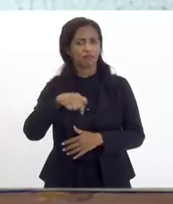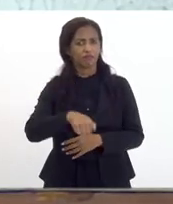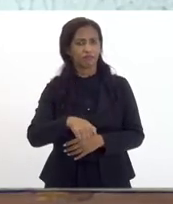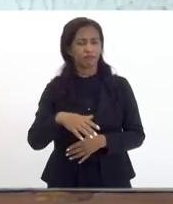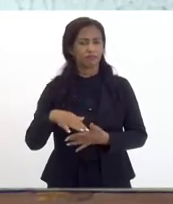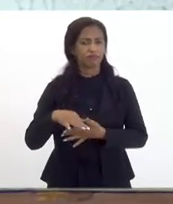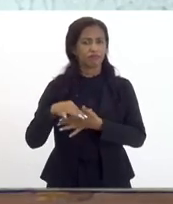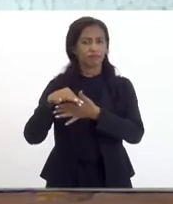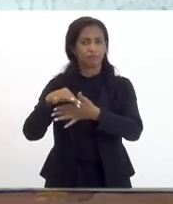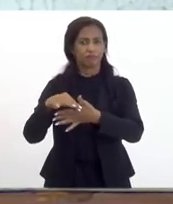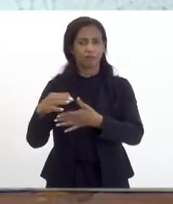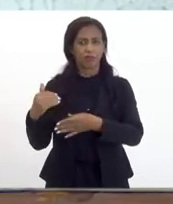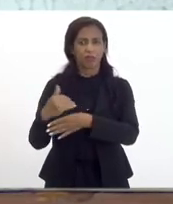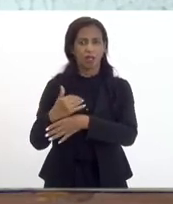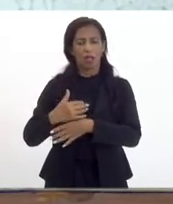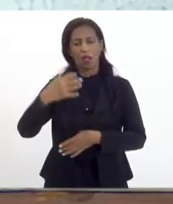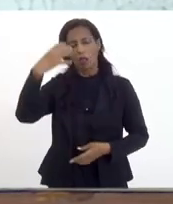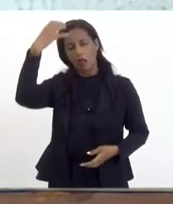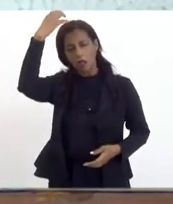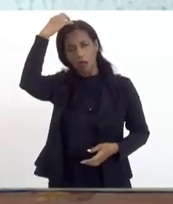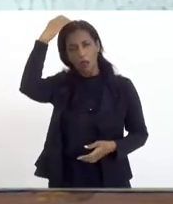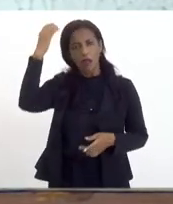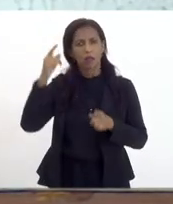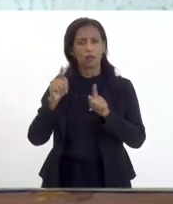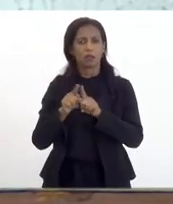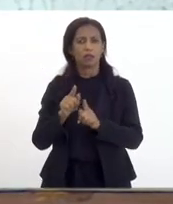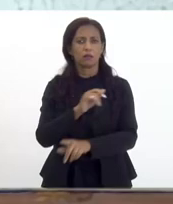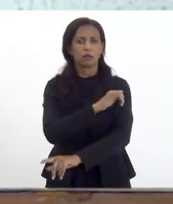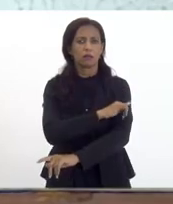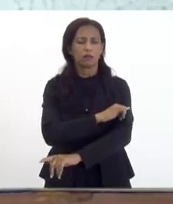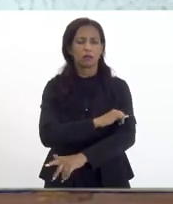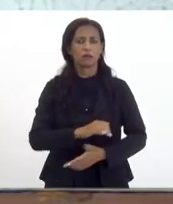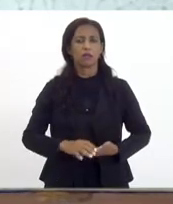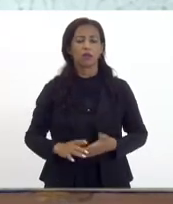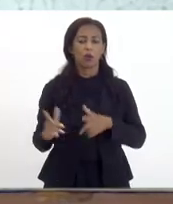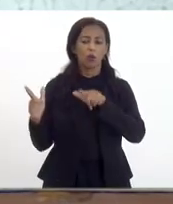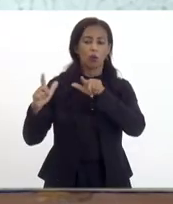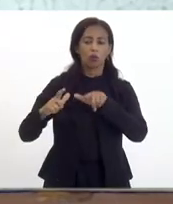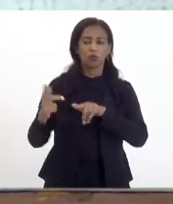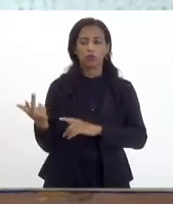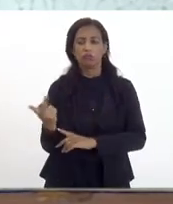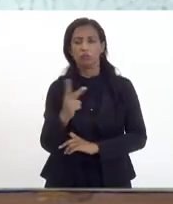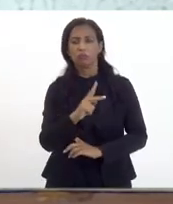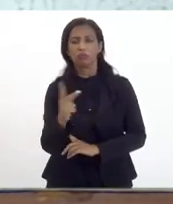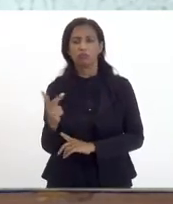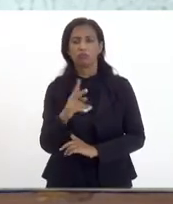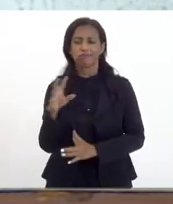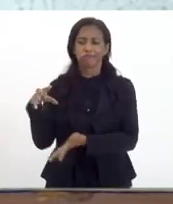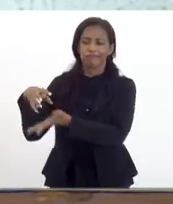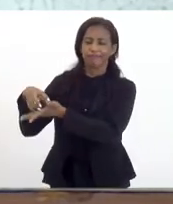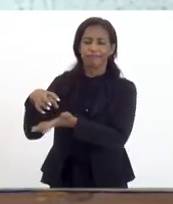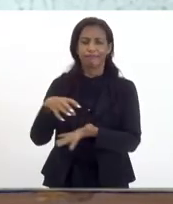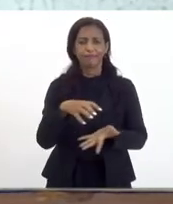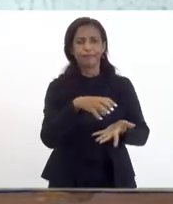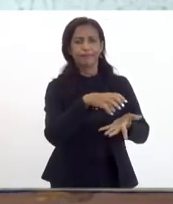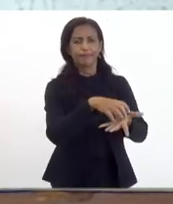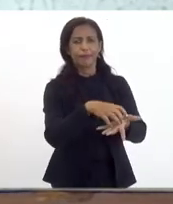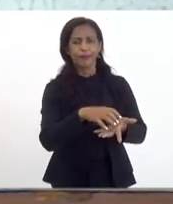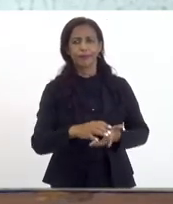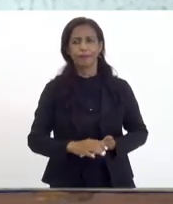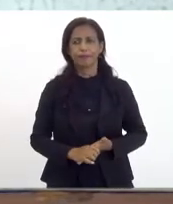representantes da cidade de Angra e do Rio onde ambas estão localizadas senhoras